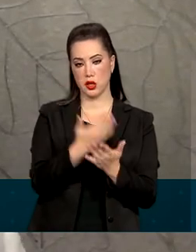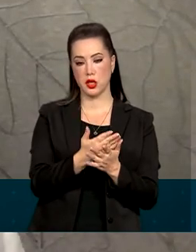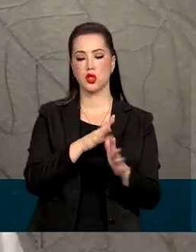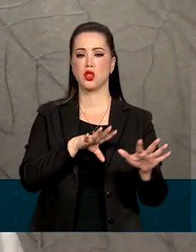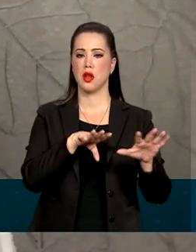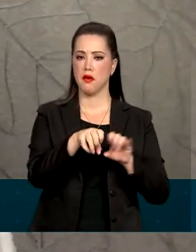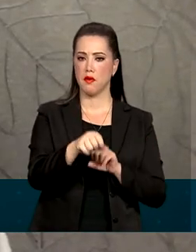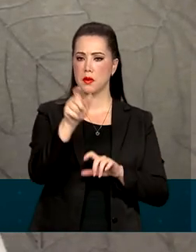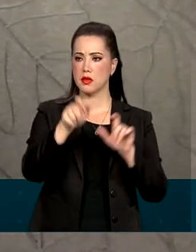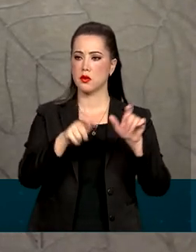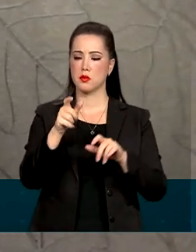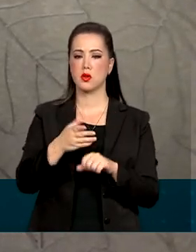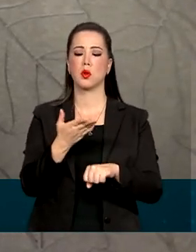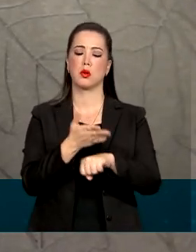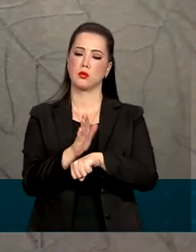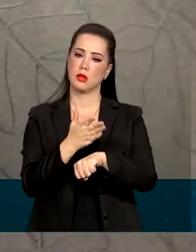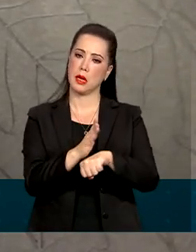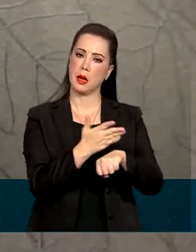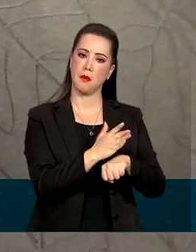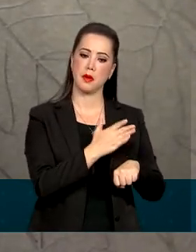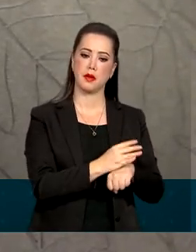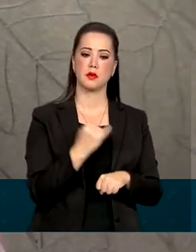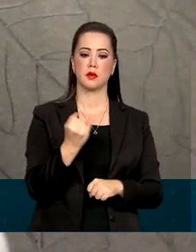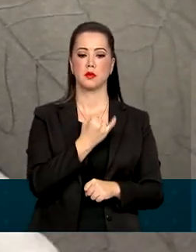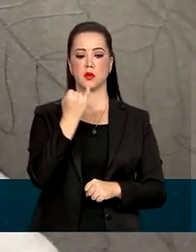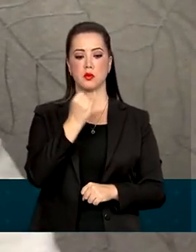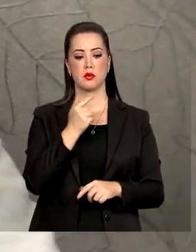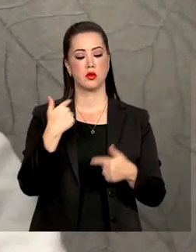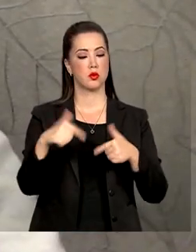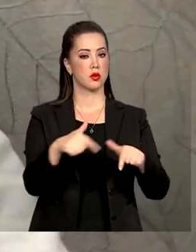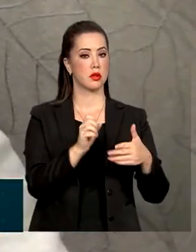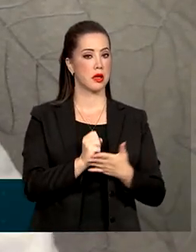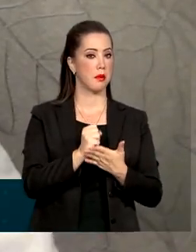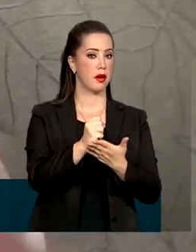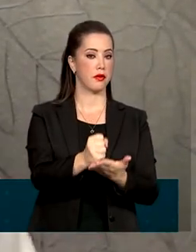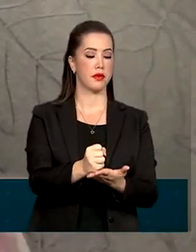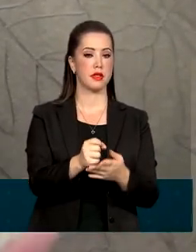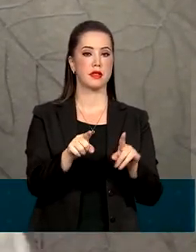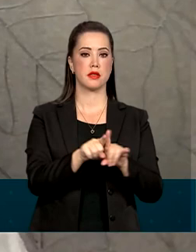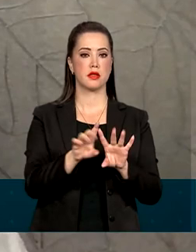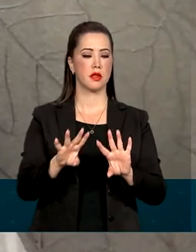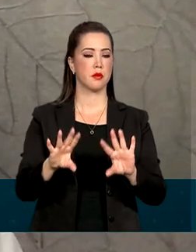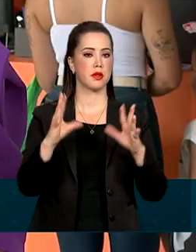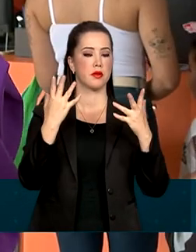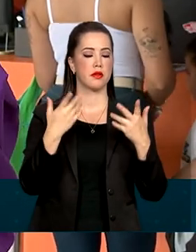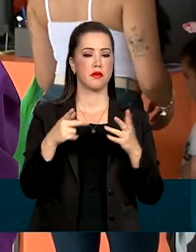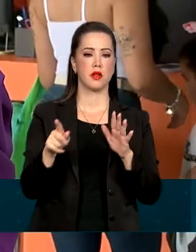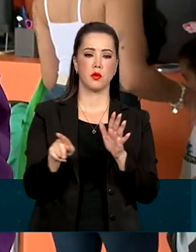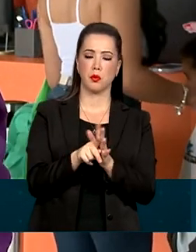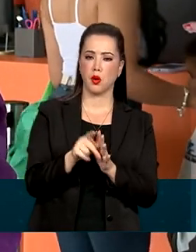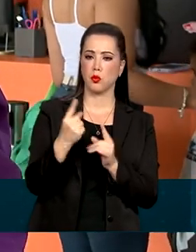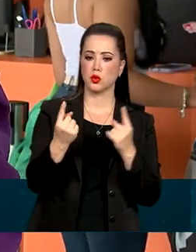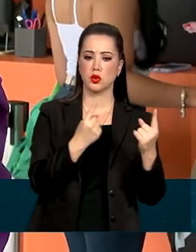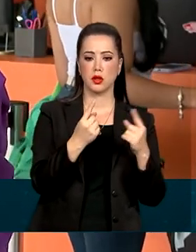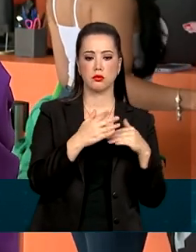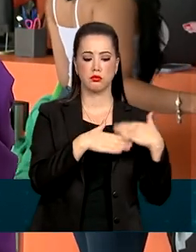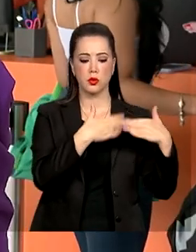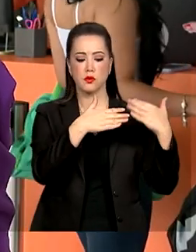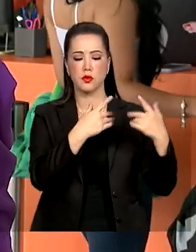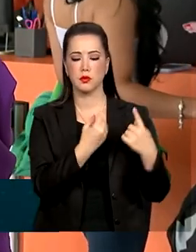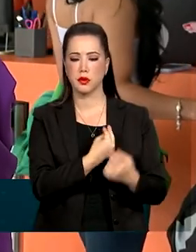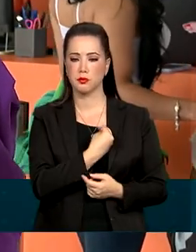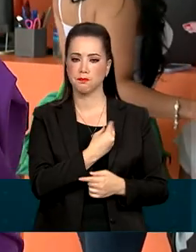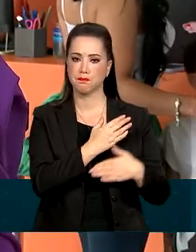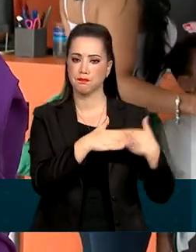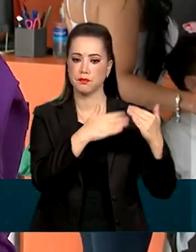Investimos em treinamentos que fazem a diferença não só nos serviços oferecidos, os clientes, como no desenvolvimento profissional deles. Foram mais de 135